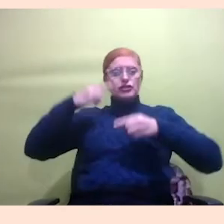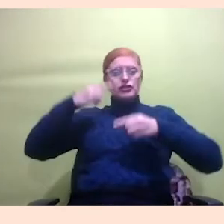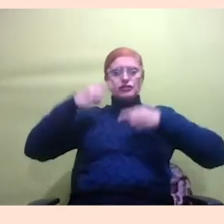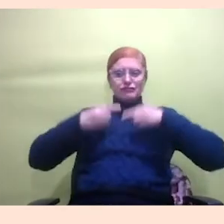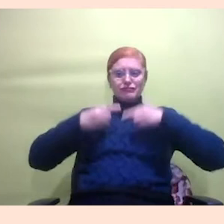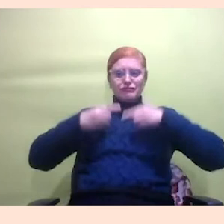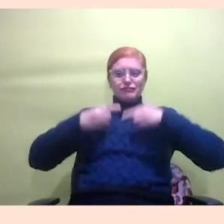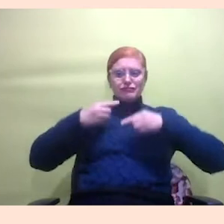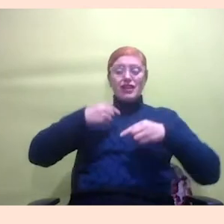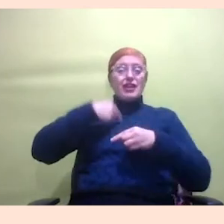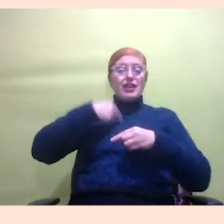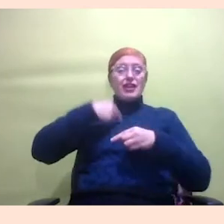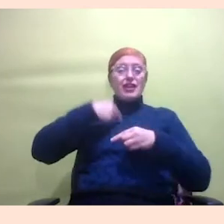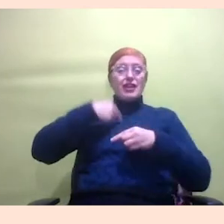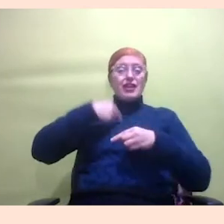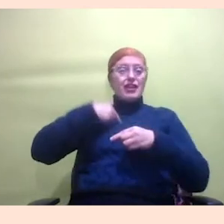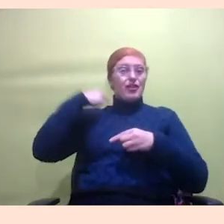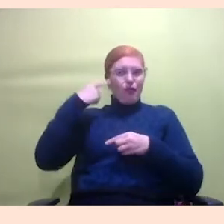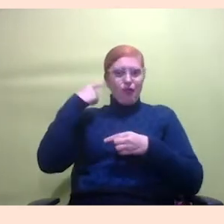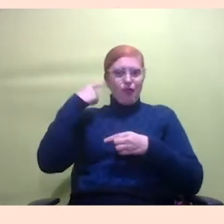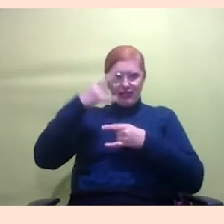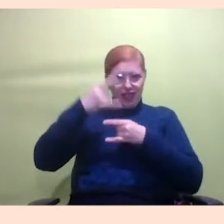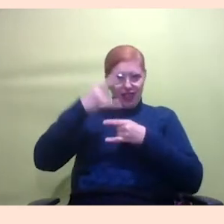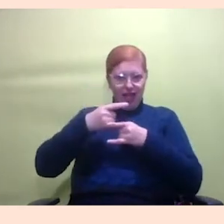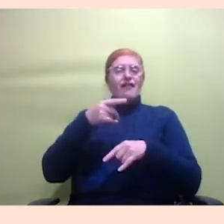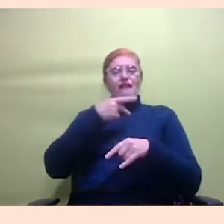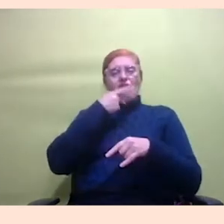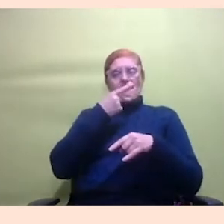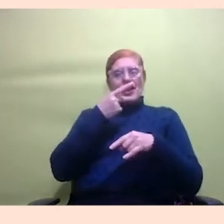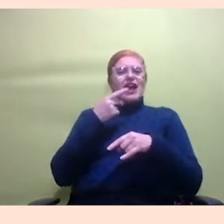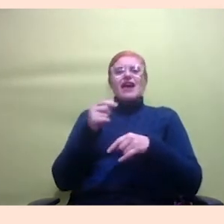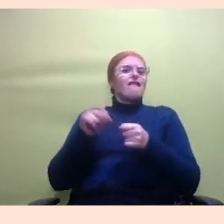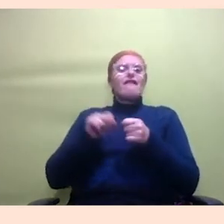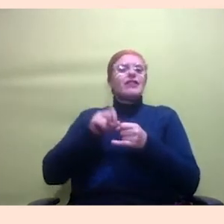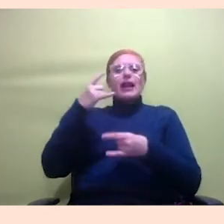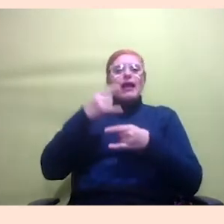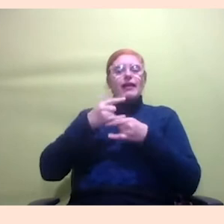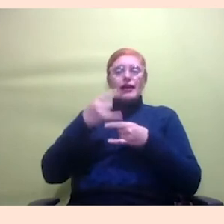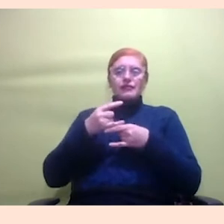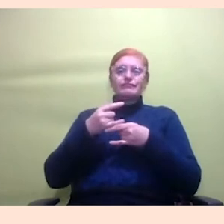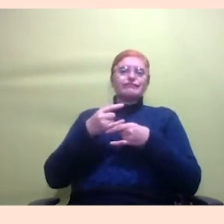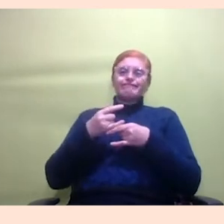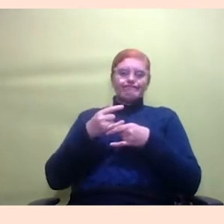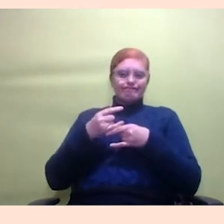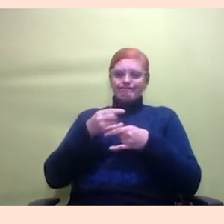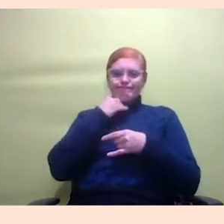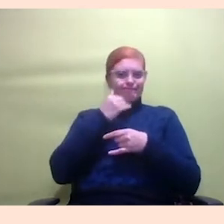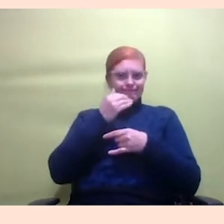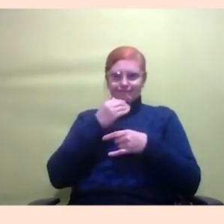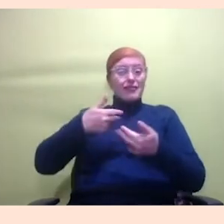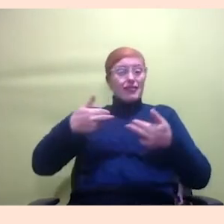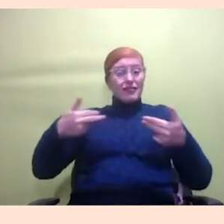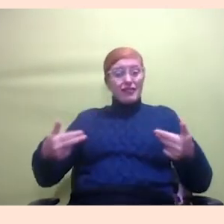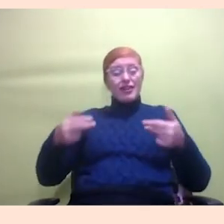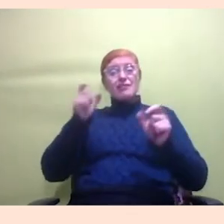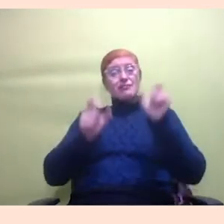que eu não ia mais fazer live não vou fazer live não vou fazer live e aí fui cooptada pelas lives eu disse, gente tem um monte de gente que está ansiosa em casa vamos fazer